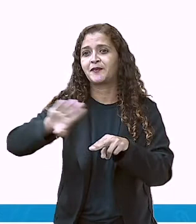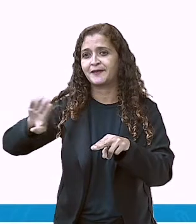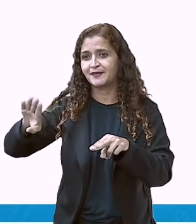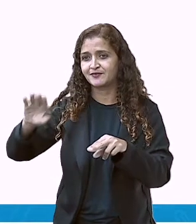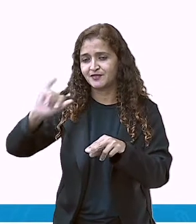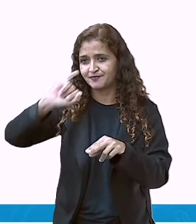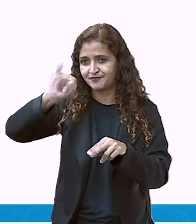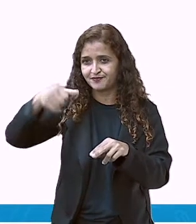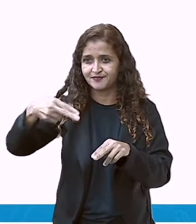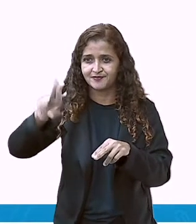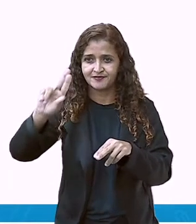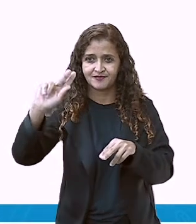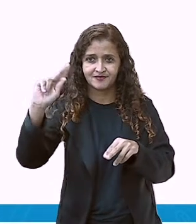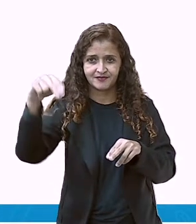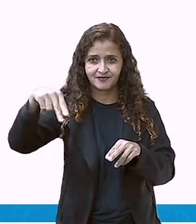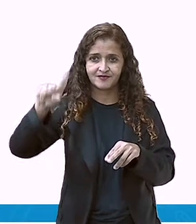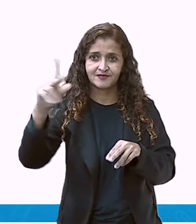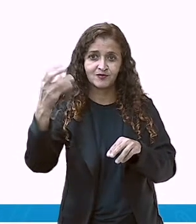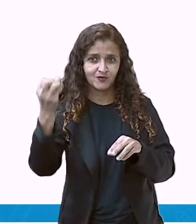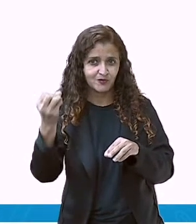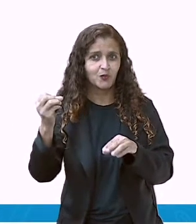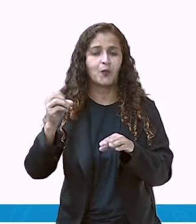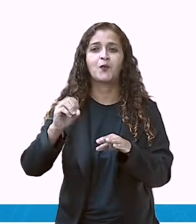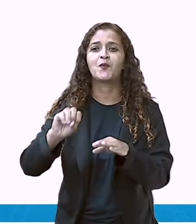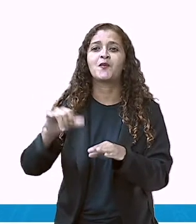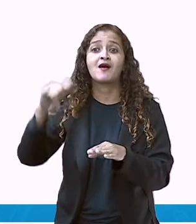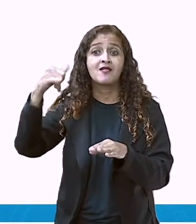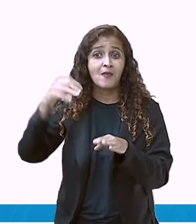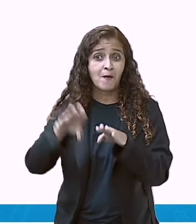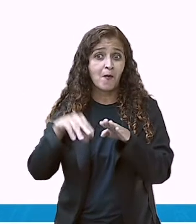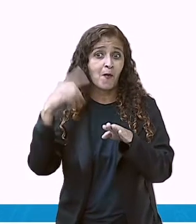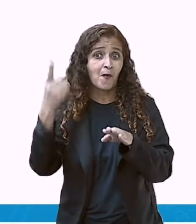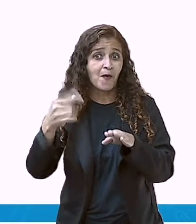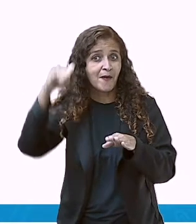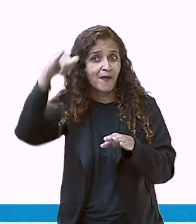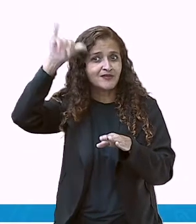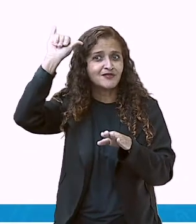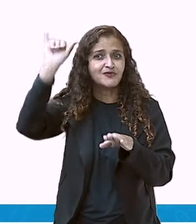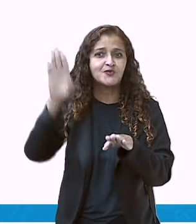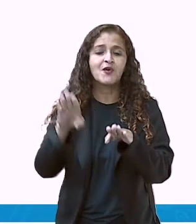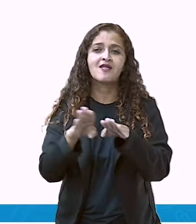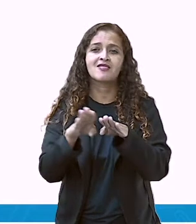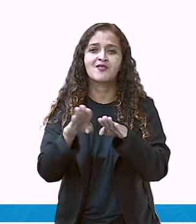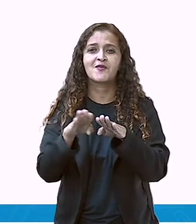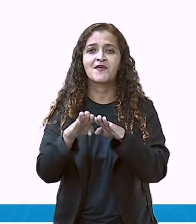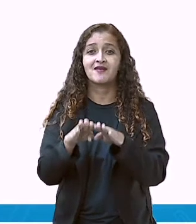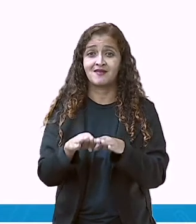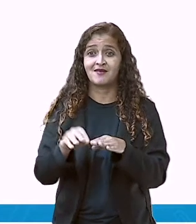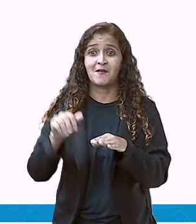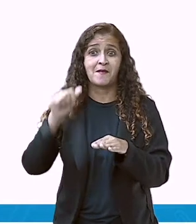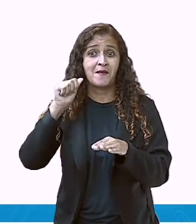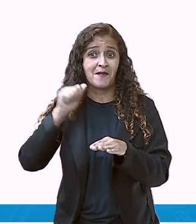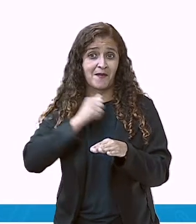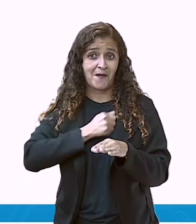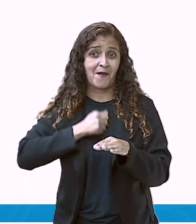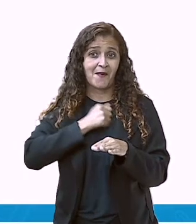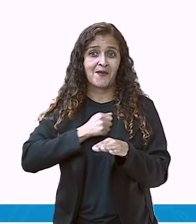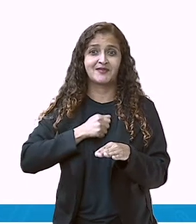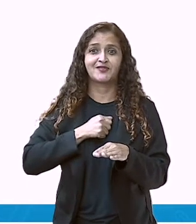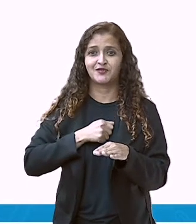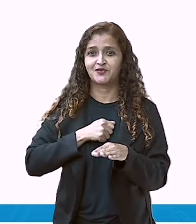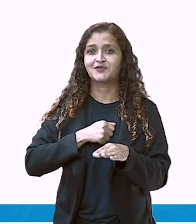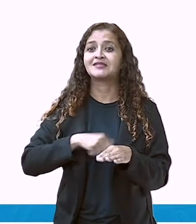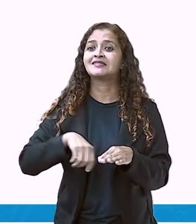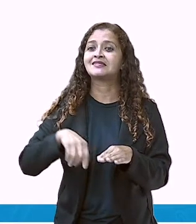Oitavo? Agosto. Nono? Setembro. Décimo? Outubro. Décimo? Primeiro? Novembro.